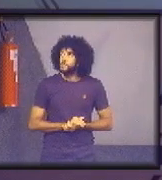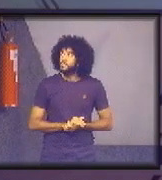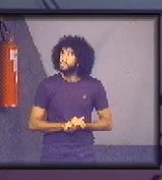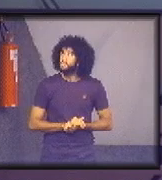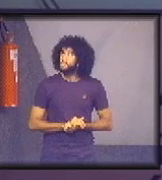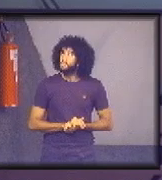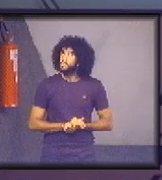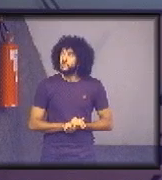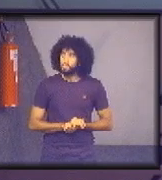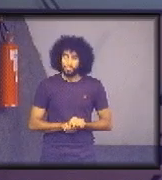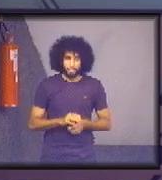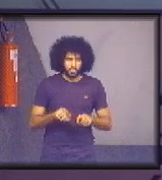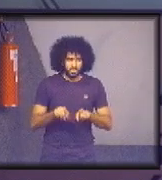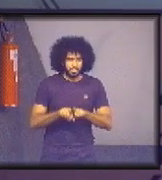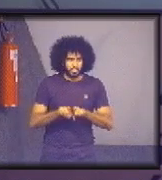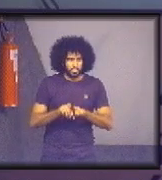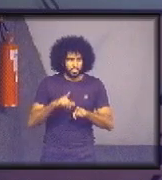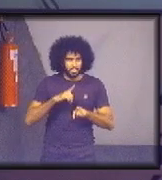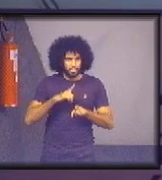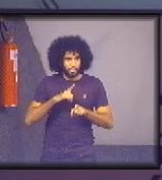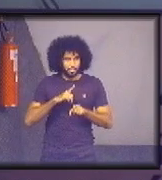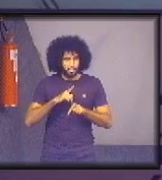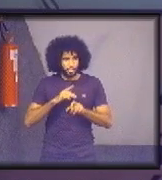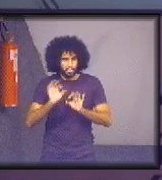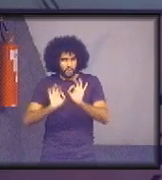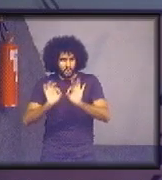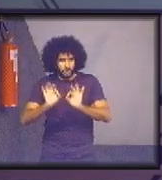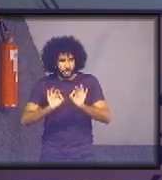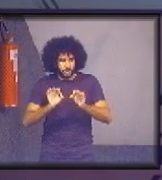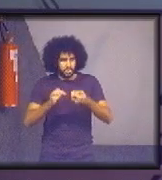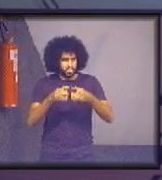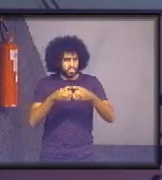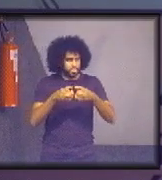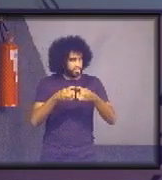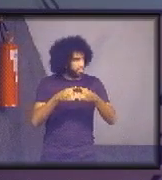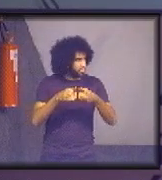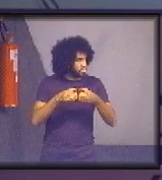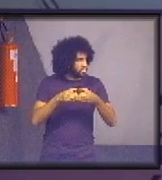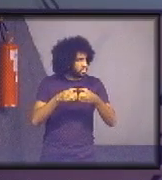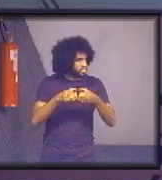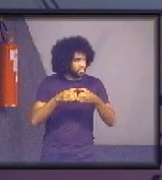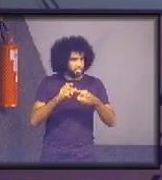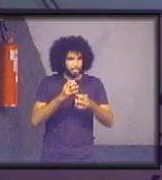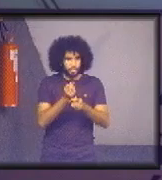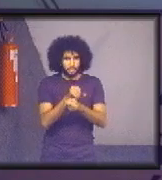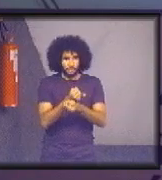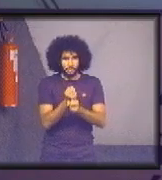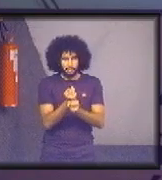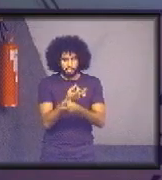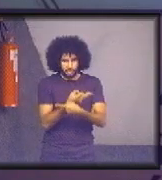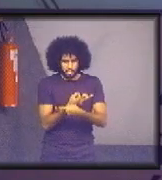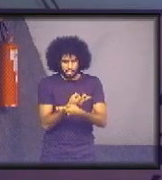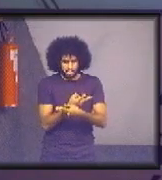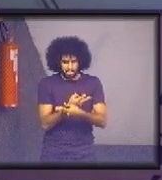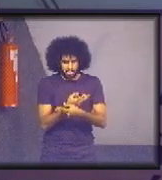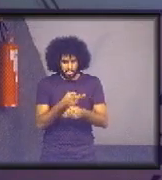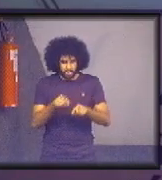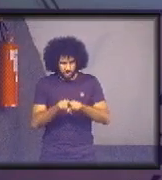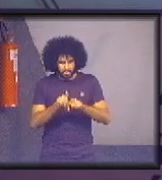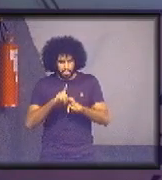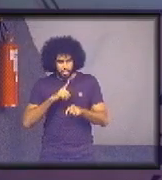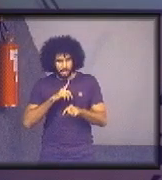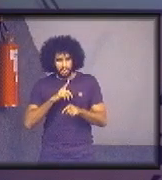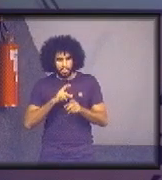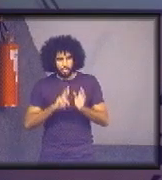Aí, posteriormente, é isso, constituído uma comissão de arborização, proposta por uma equipe multidisciplinar, um representante da